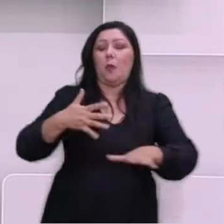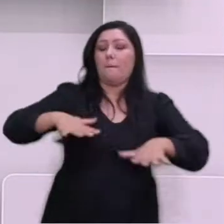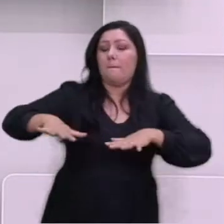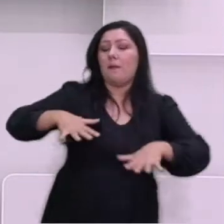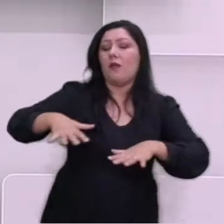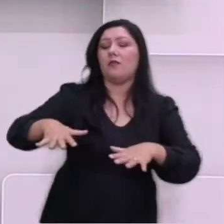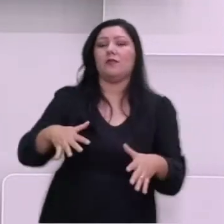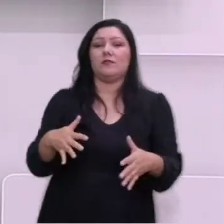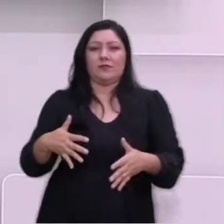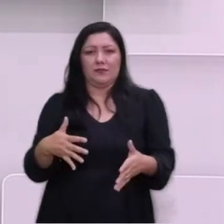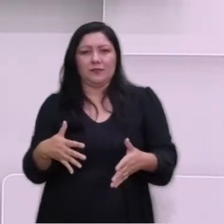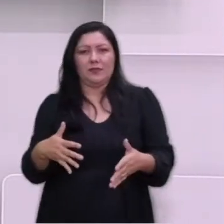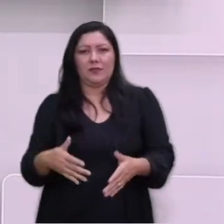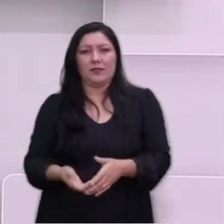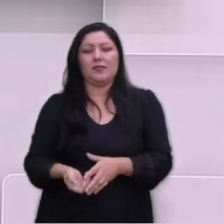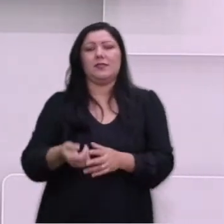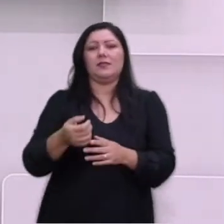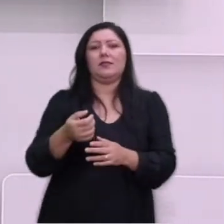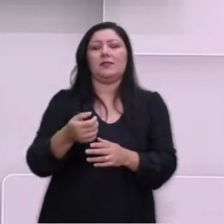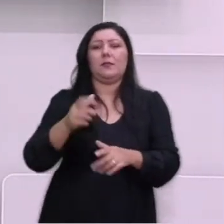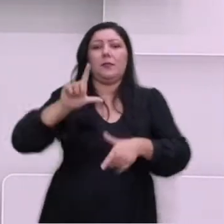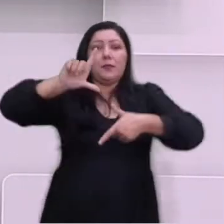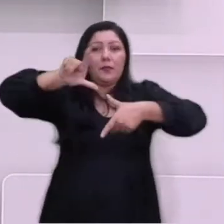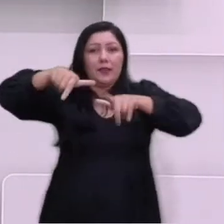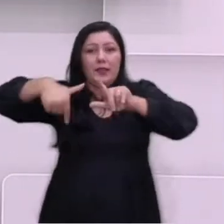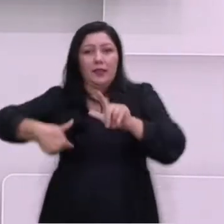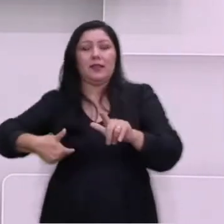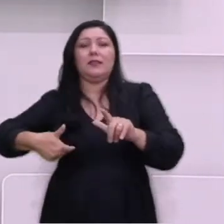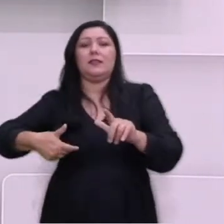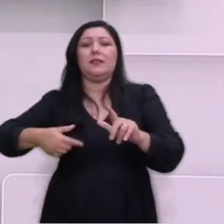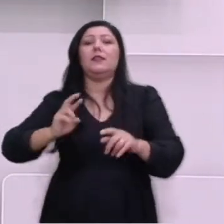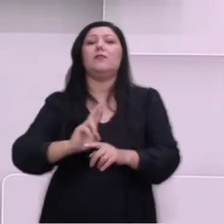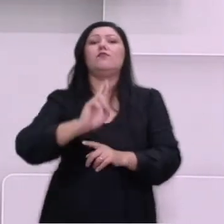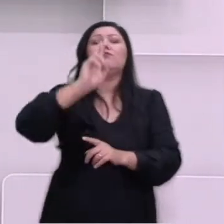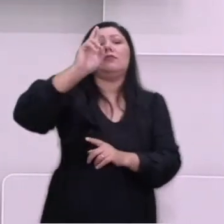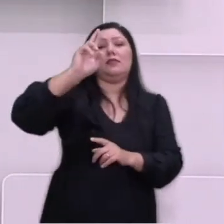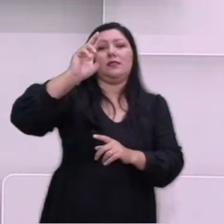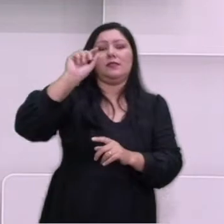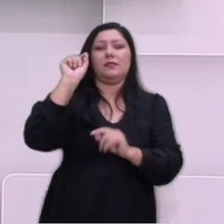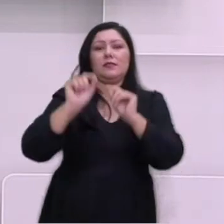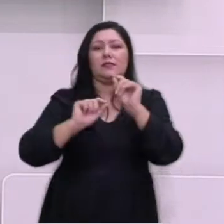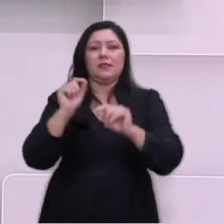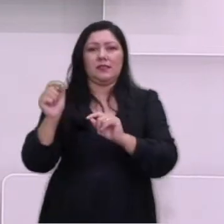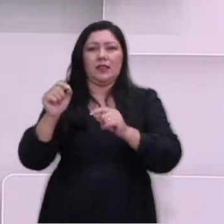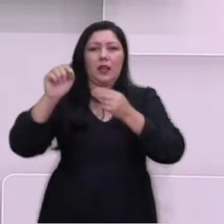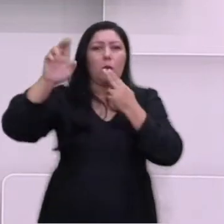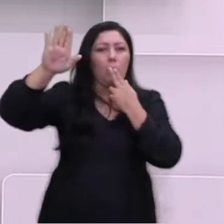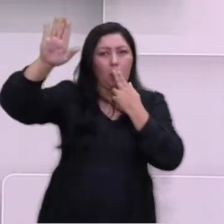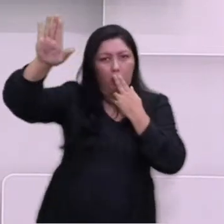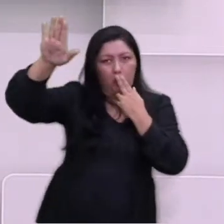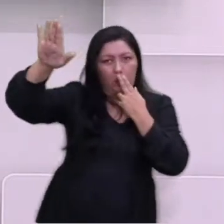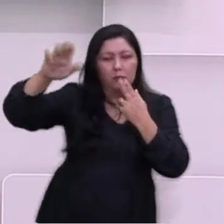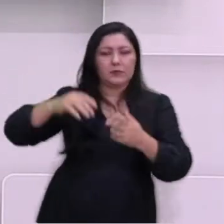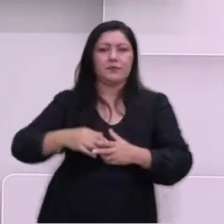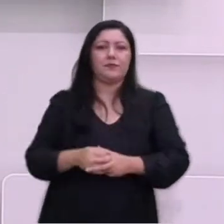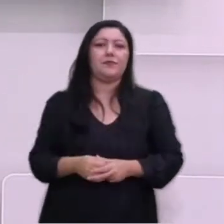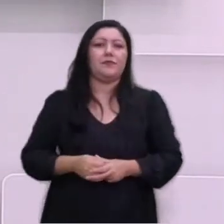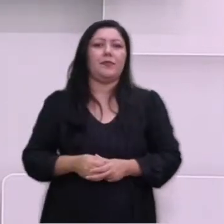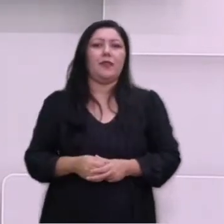liderado por Adolf Hitler, que conquistam parte da população. Hitler